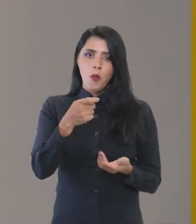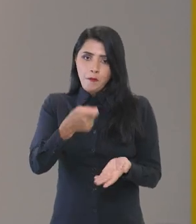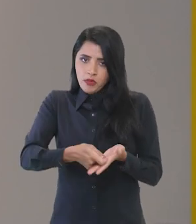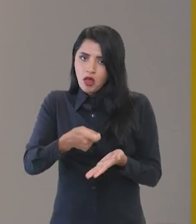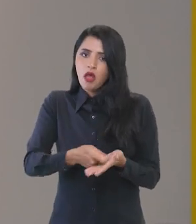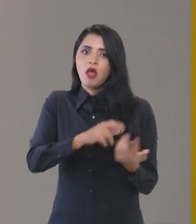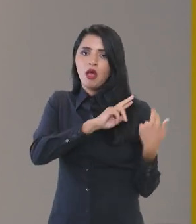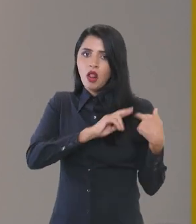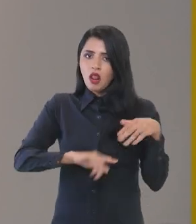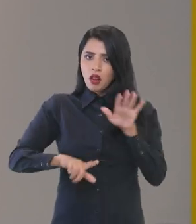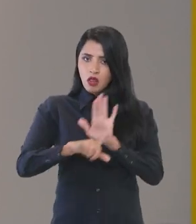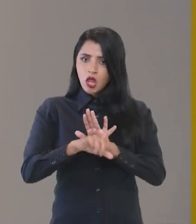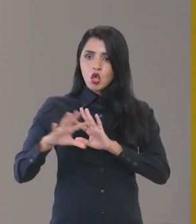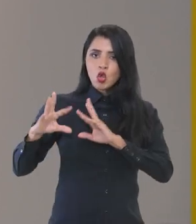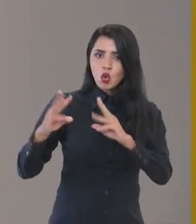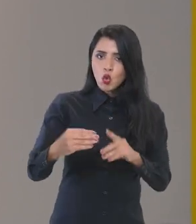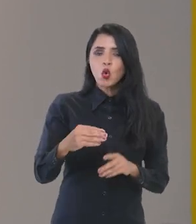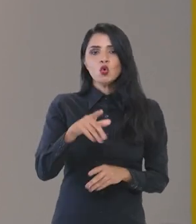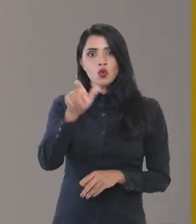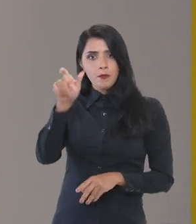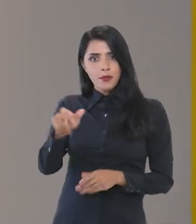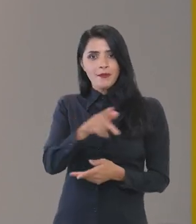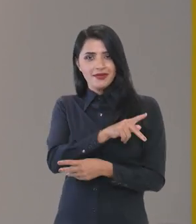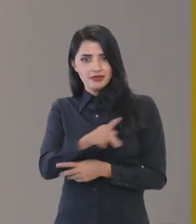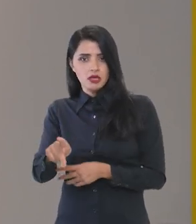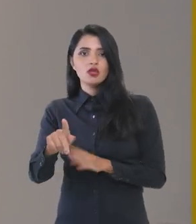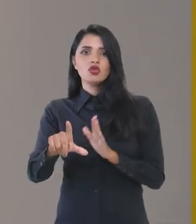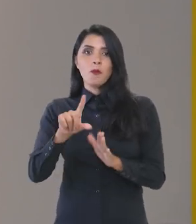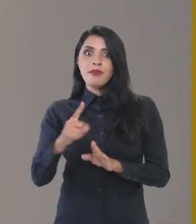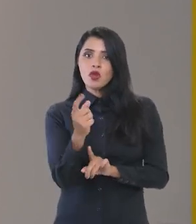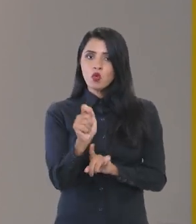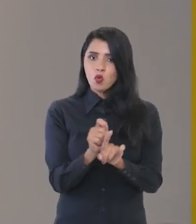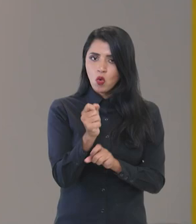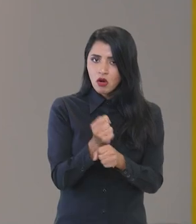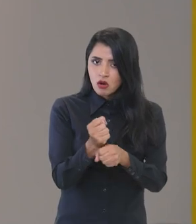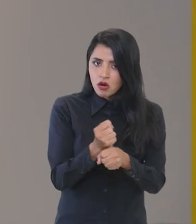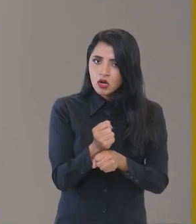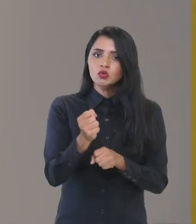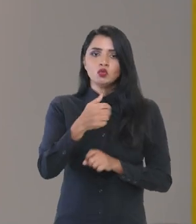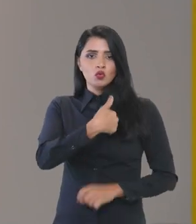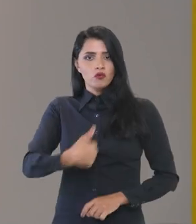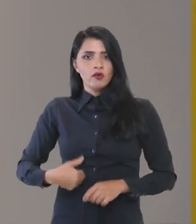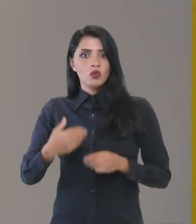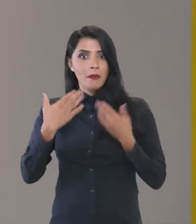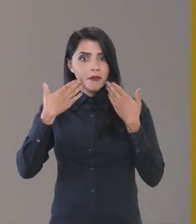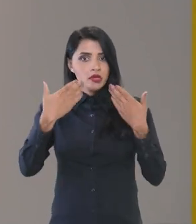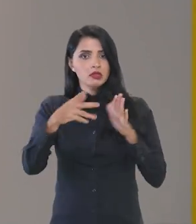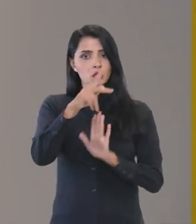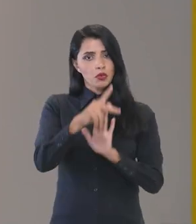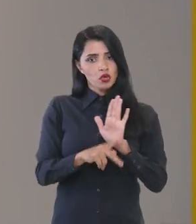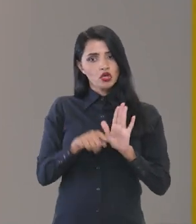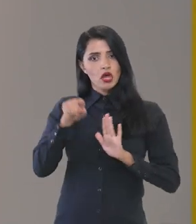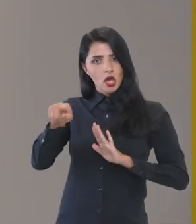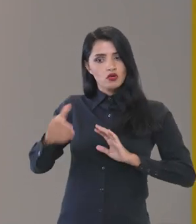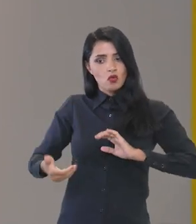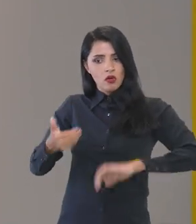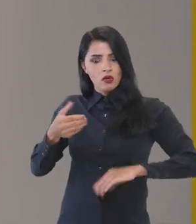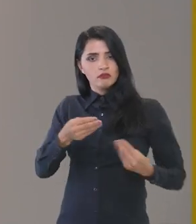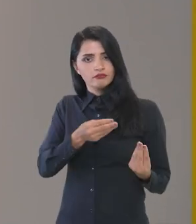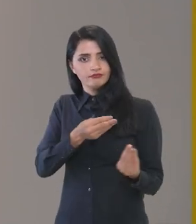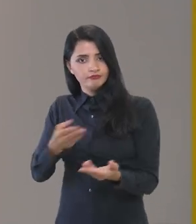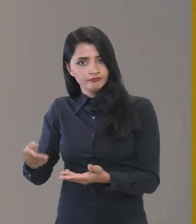todo governante no primeiro ano de governo apresenta o seu projeto ao parlamento de um plano